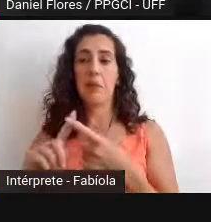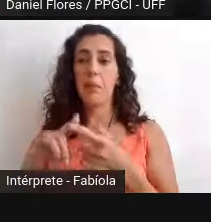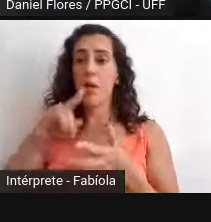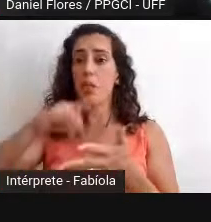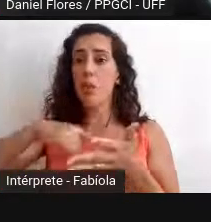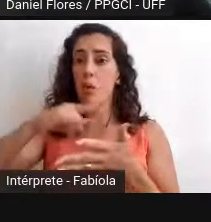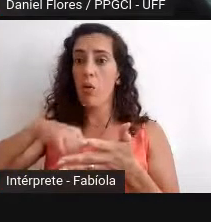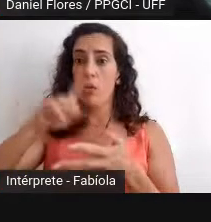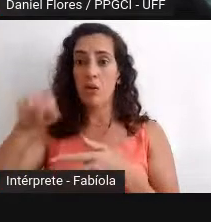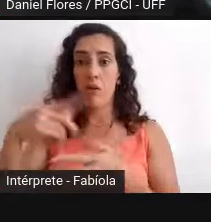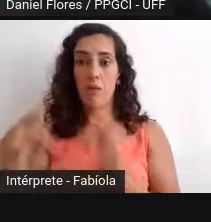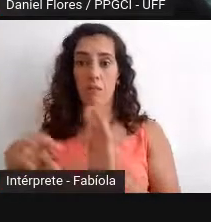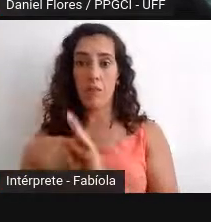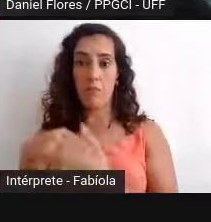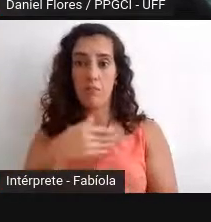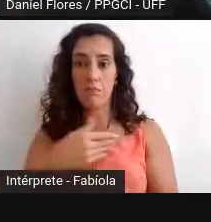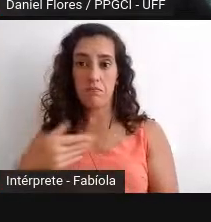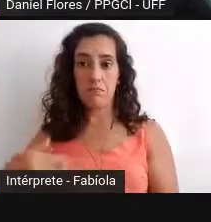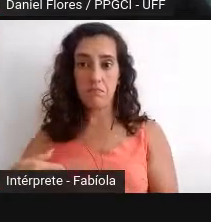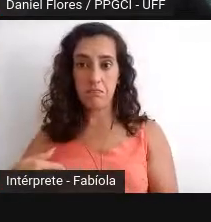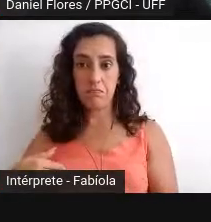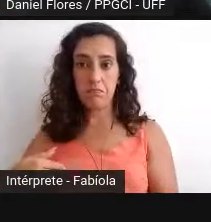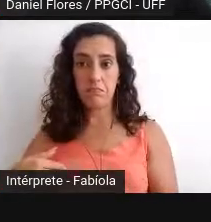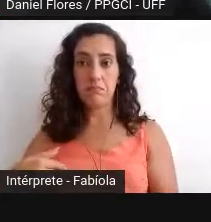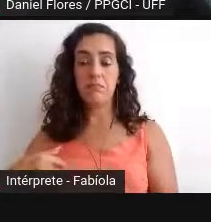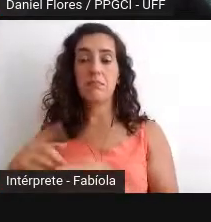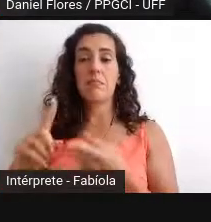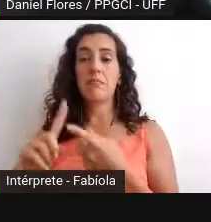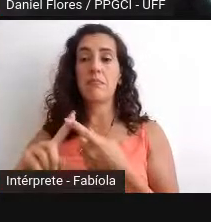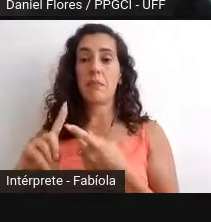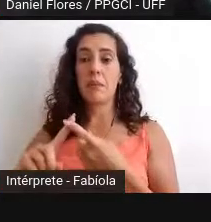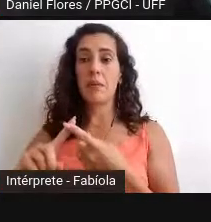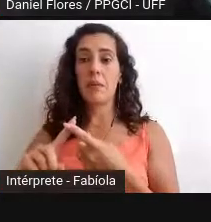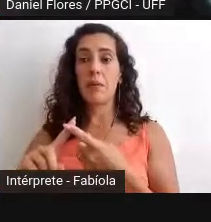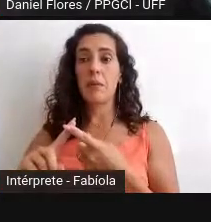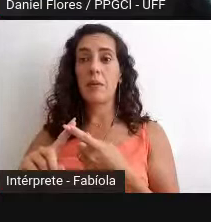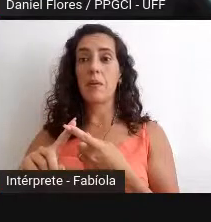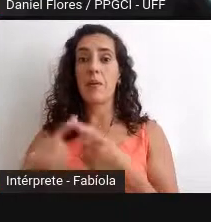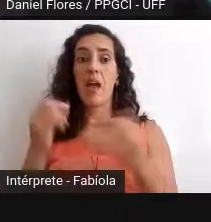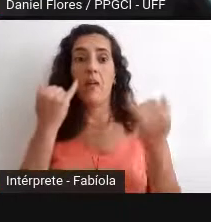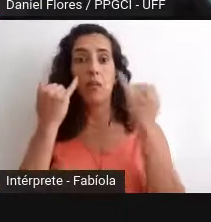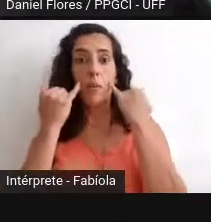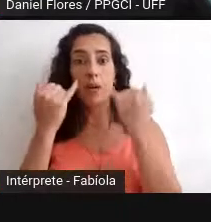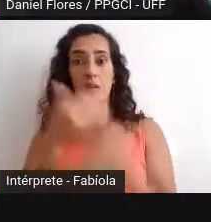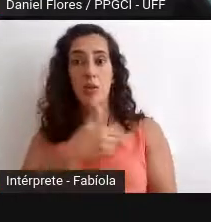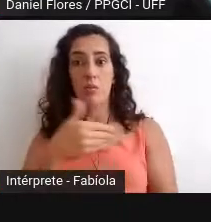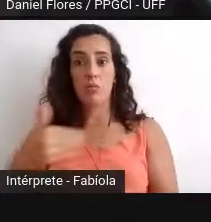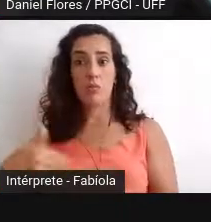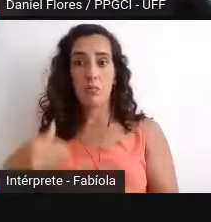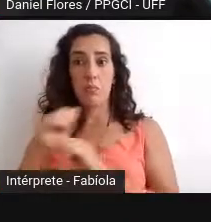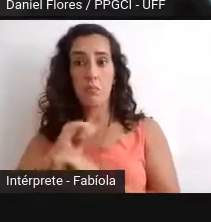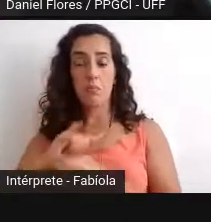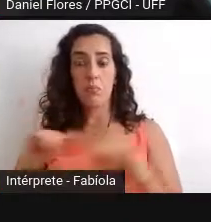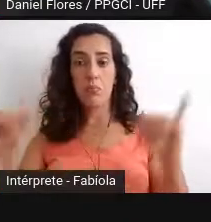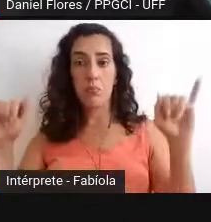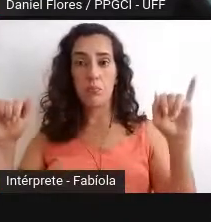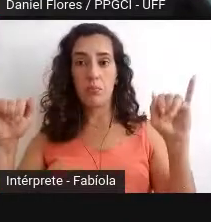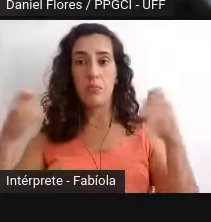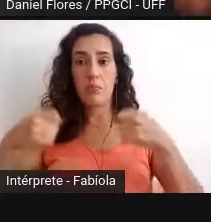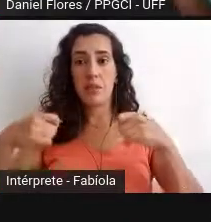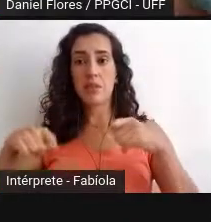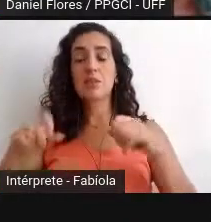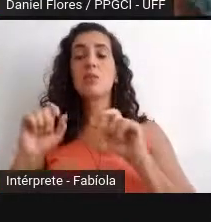informação é pública o software tem que ser público o software tem que ser livre